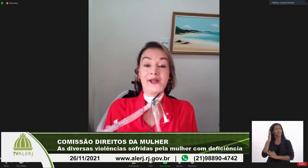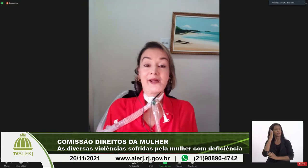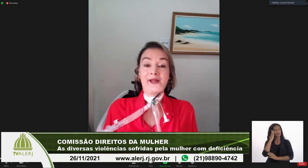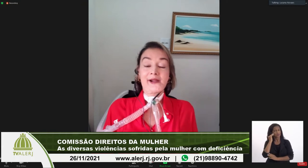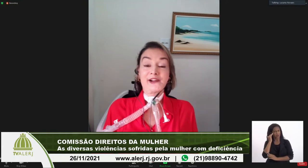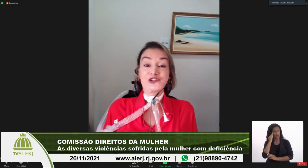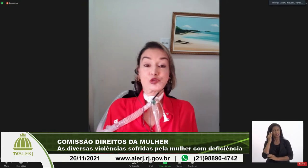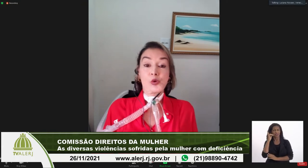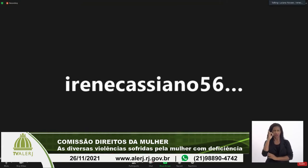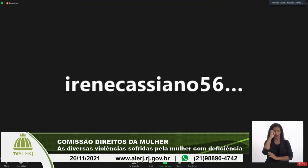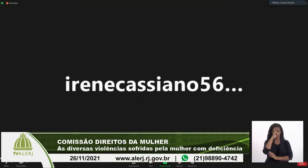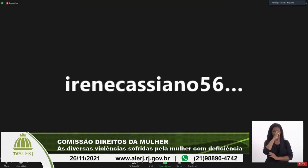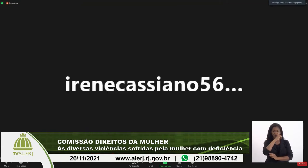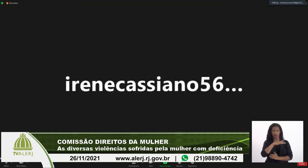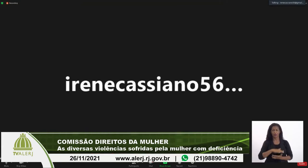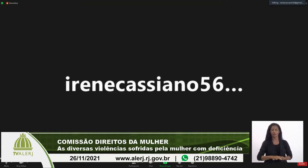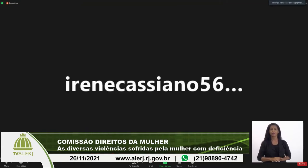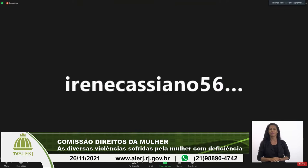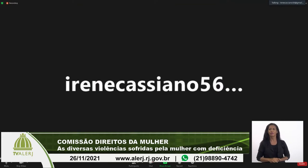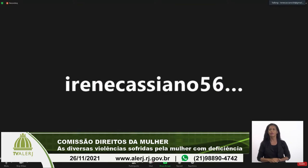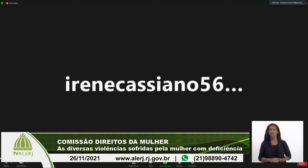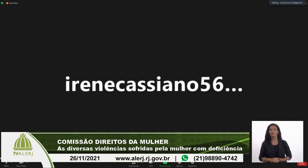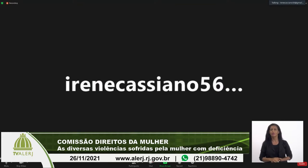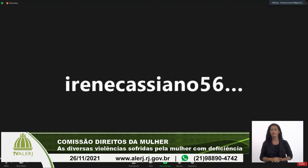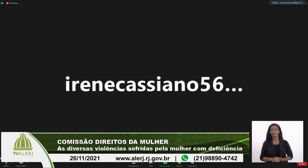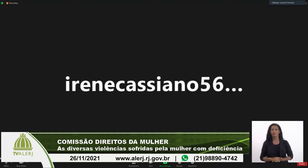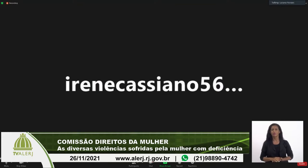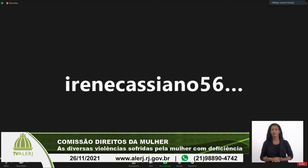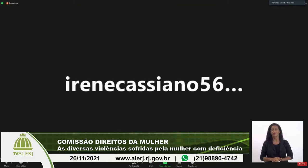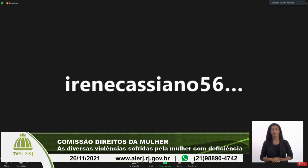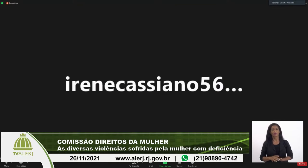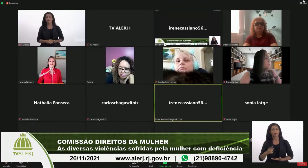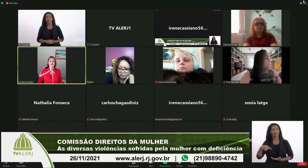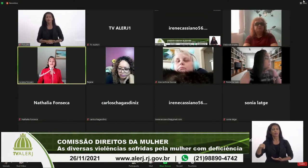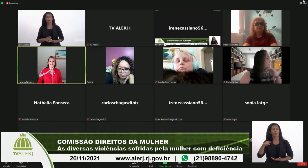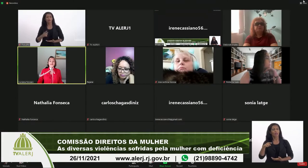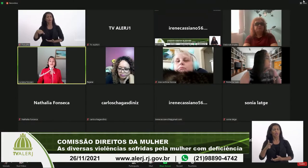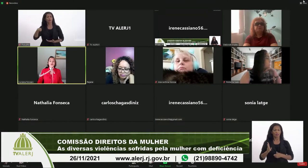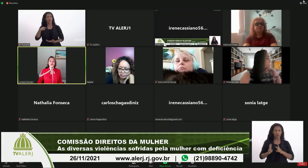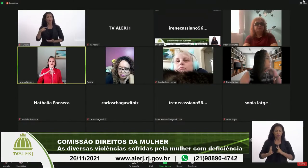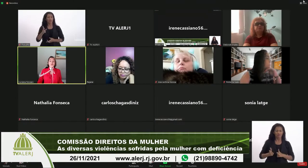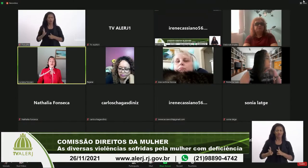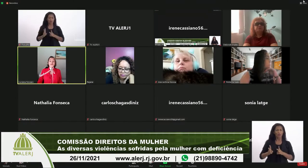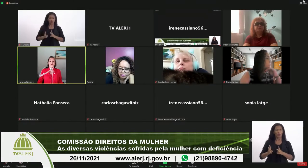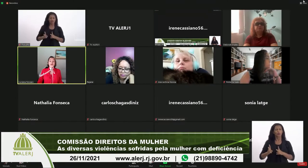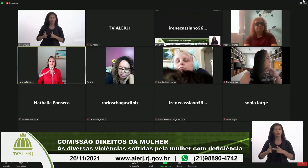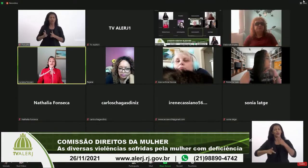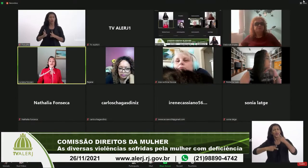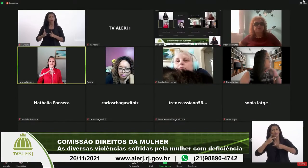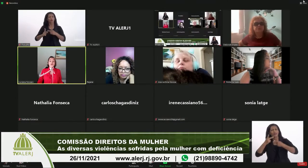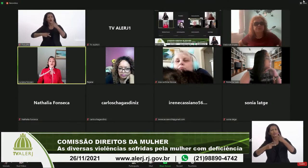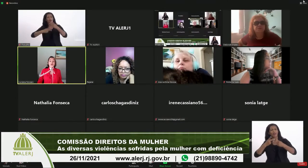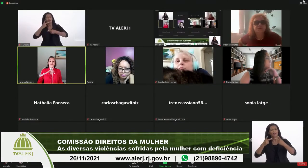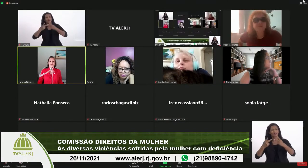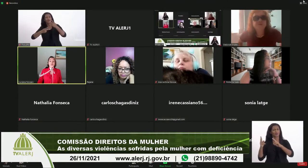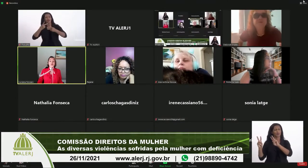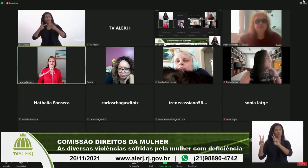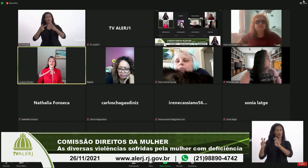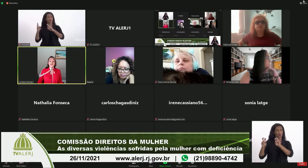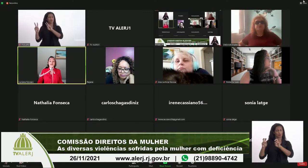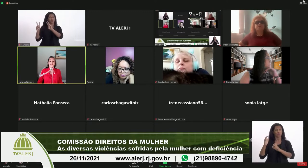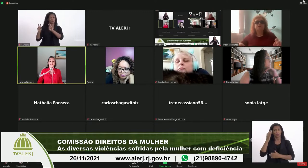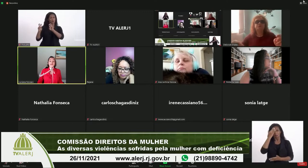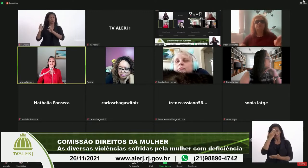elas tocaram nesse assunto mas eu acredito que a